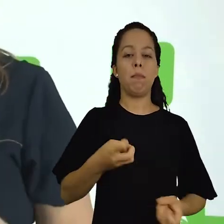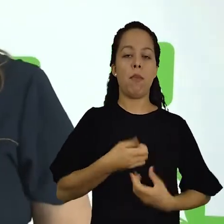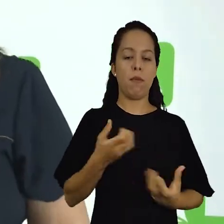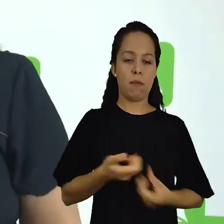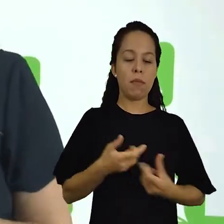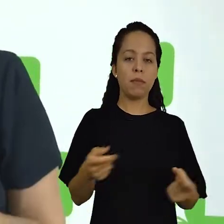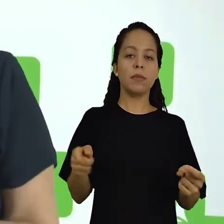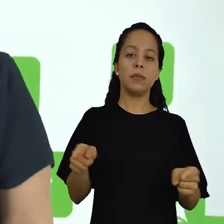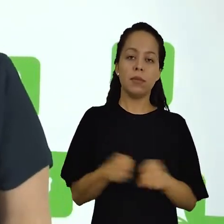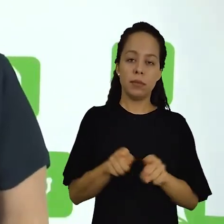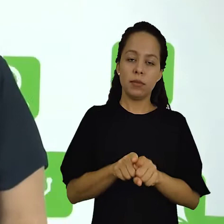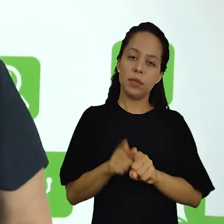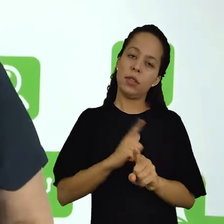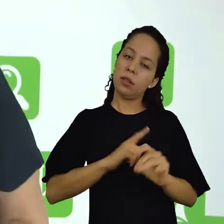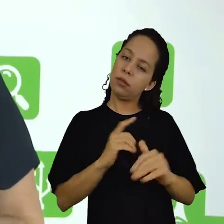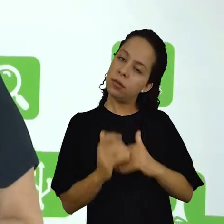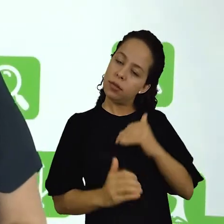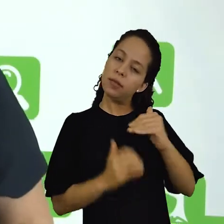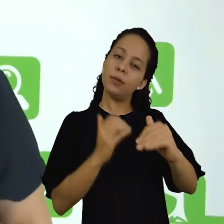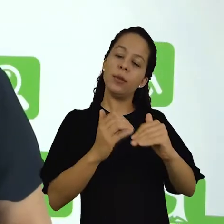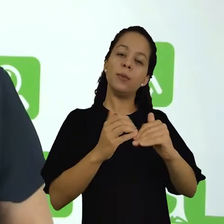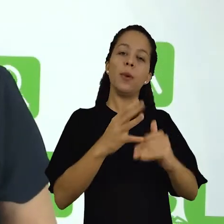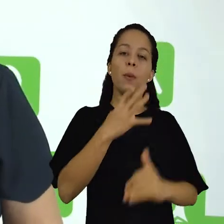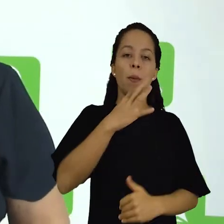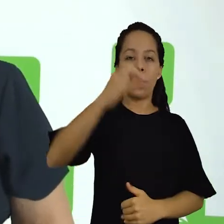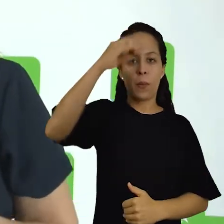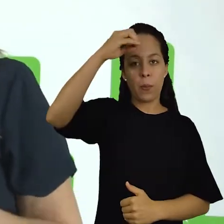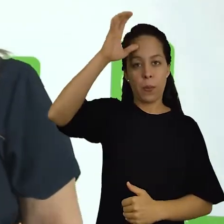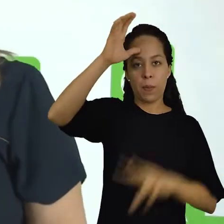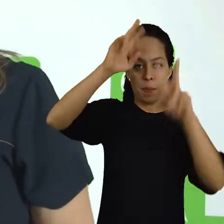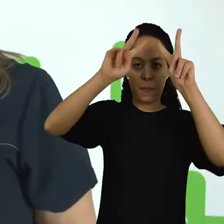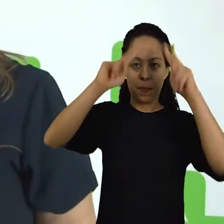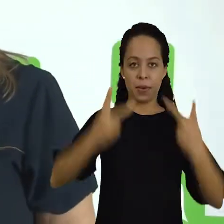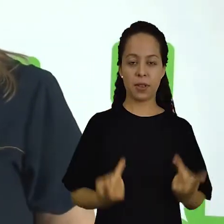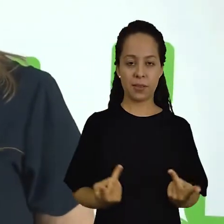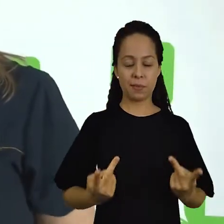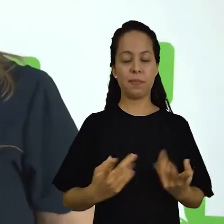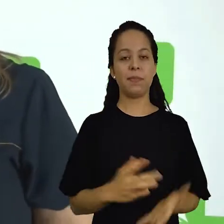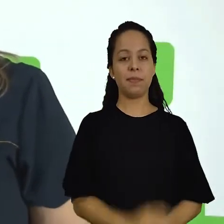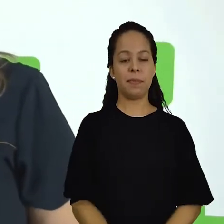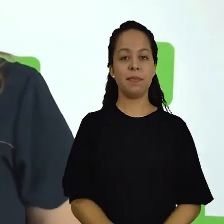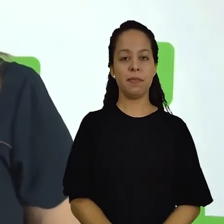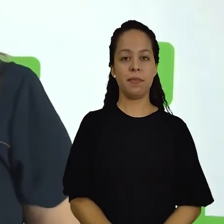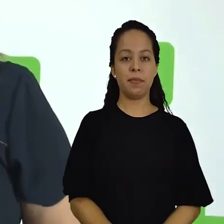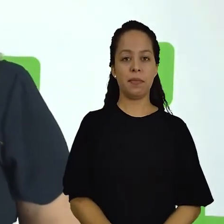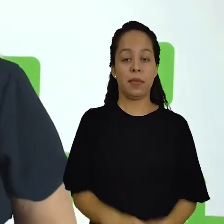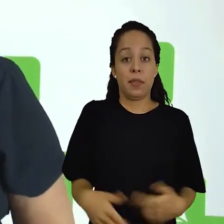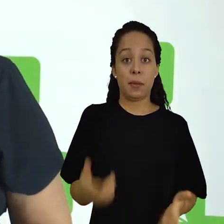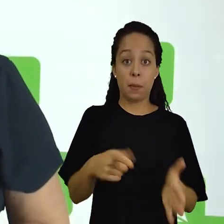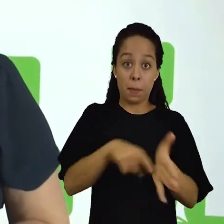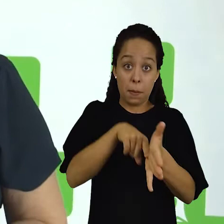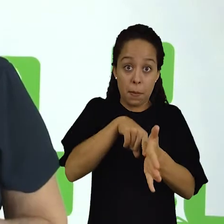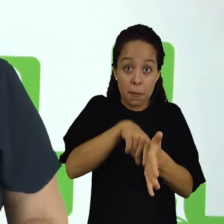construção, a produção, o desenvolvimento do conhecimento humano.